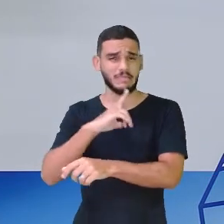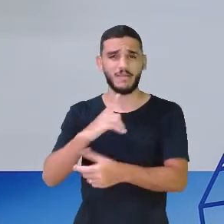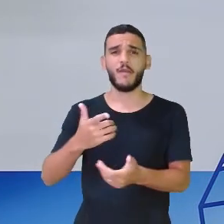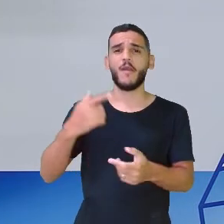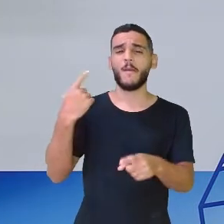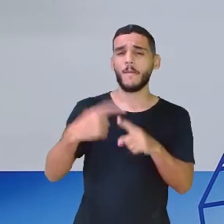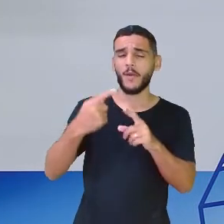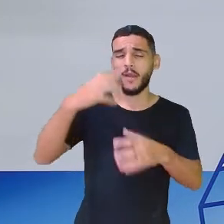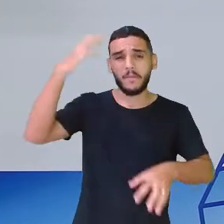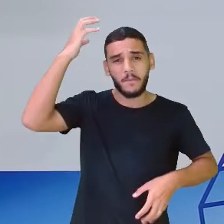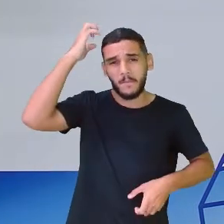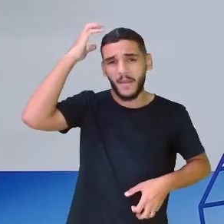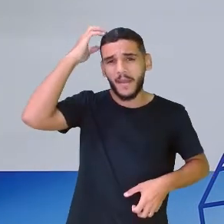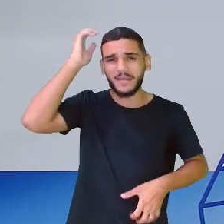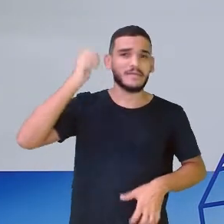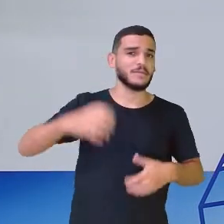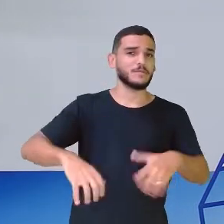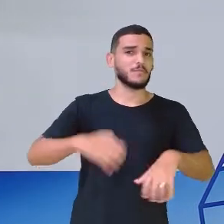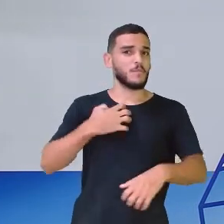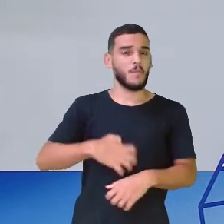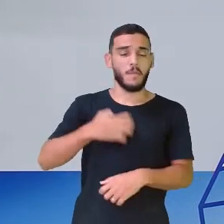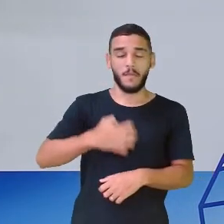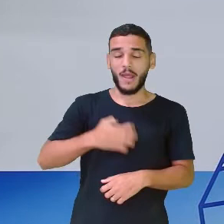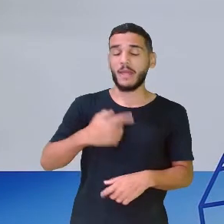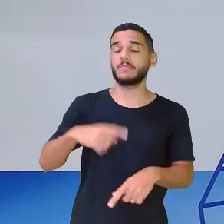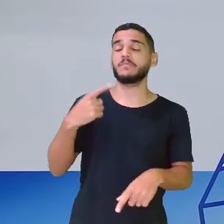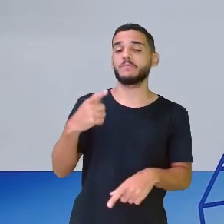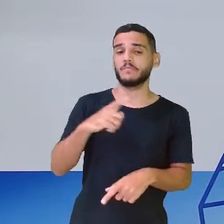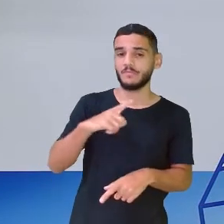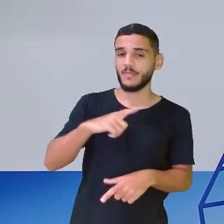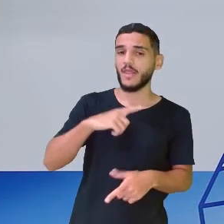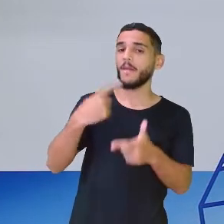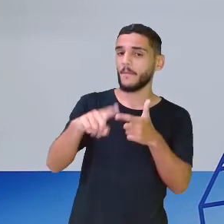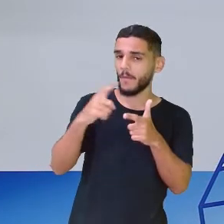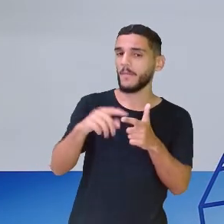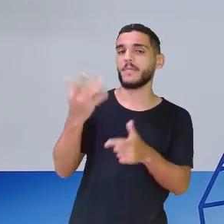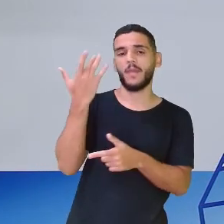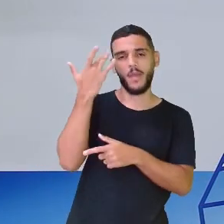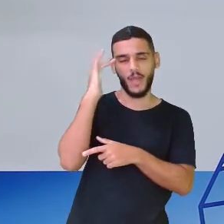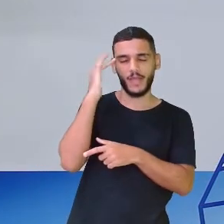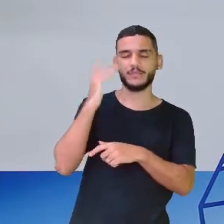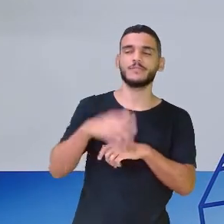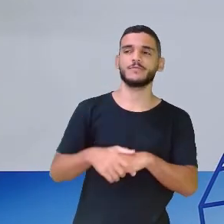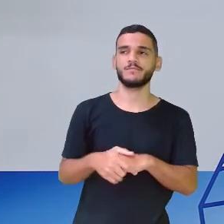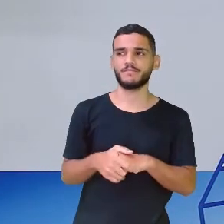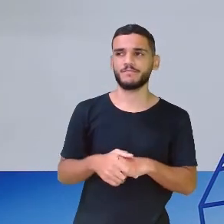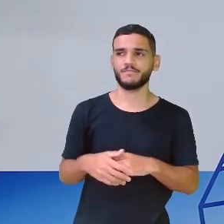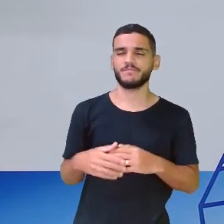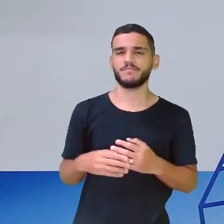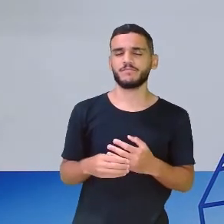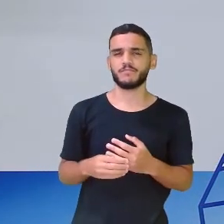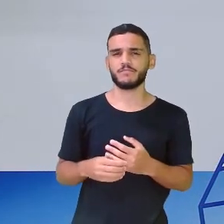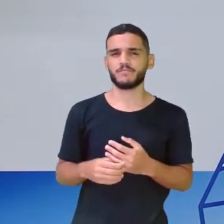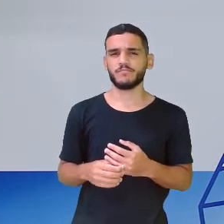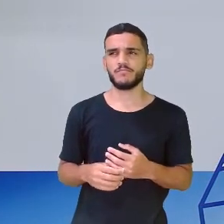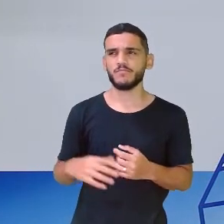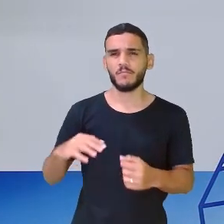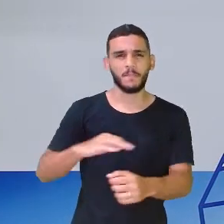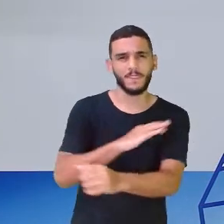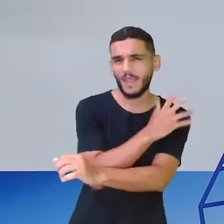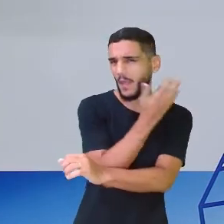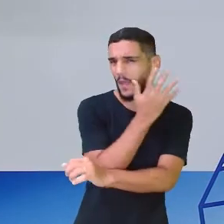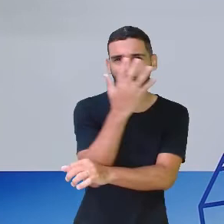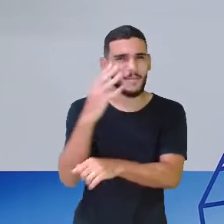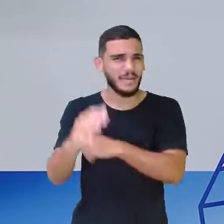macaco é agitado, eu acho que teve problema nessa mata. A mata ficou